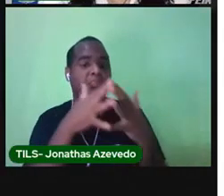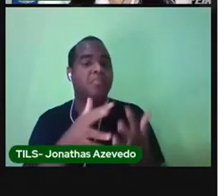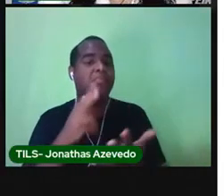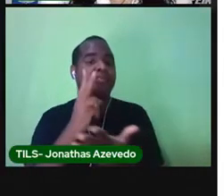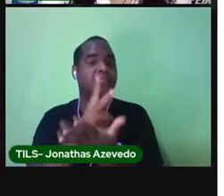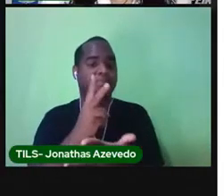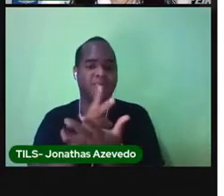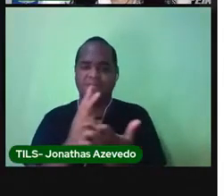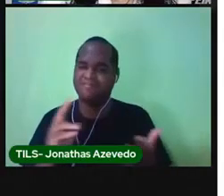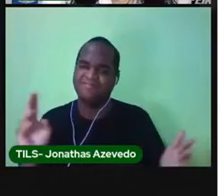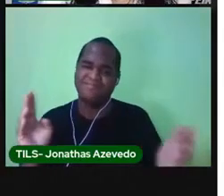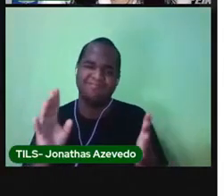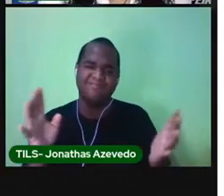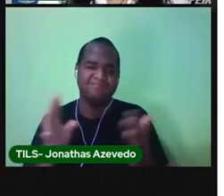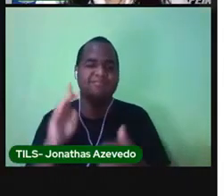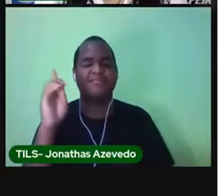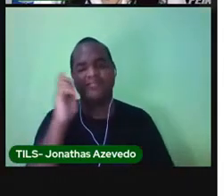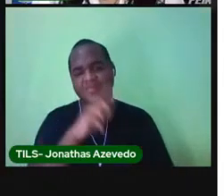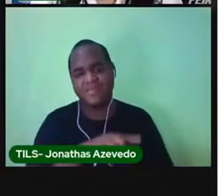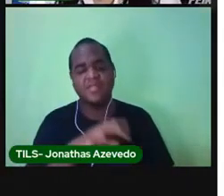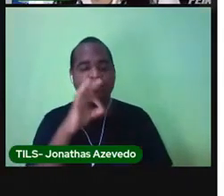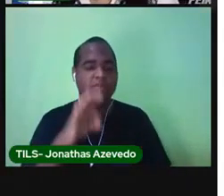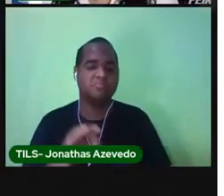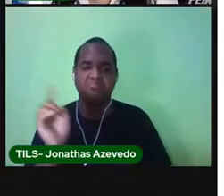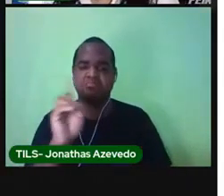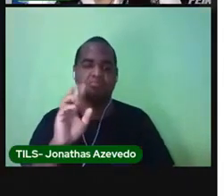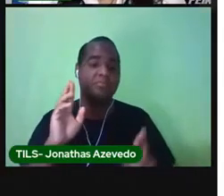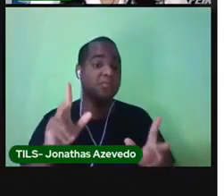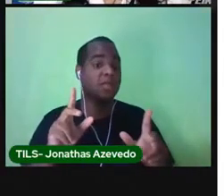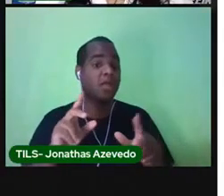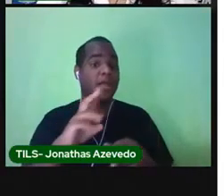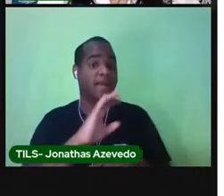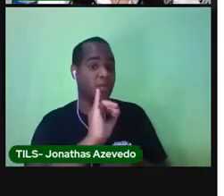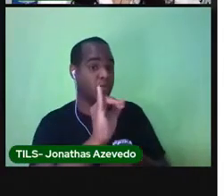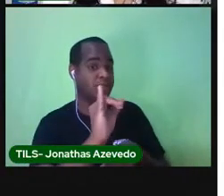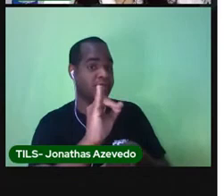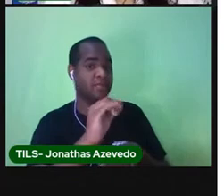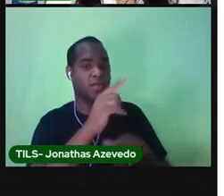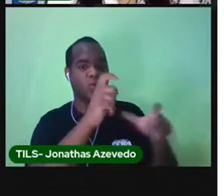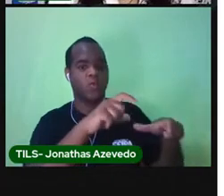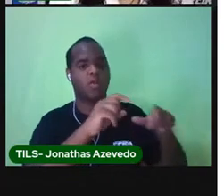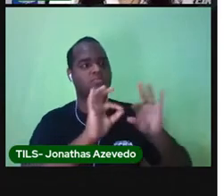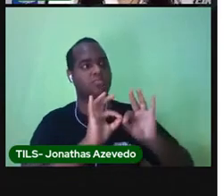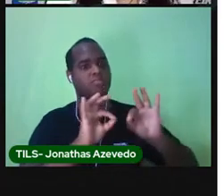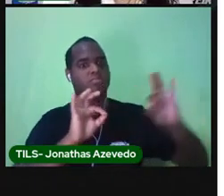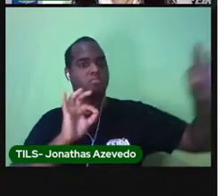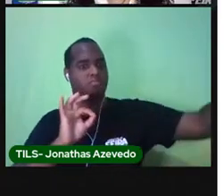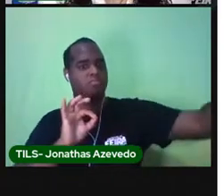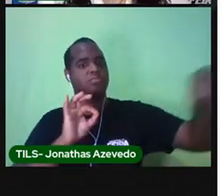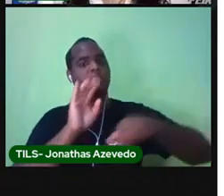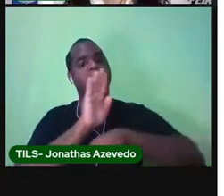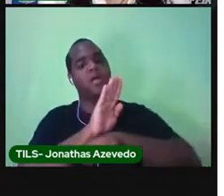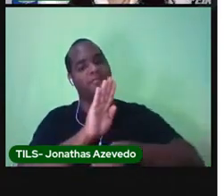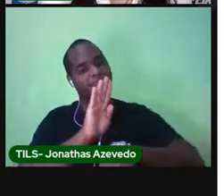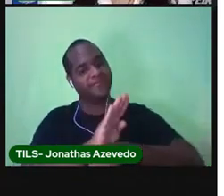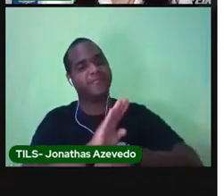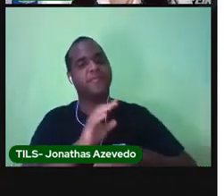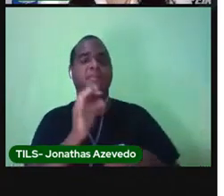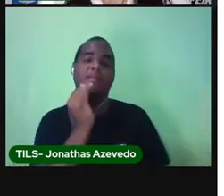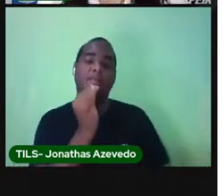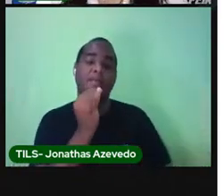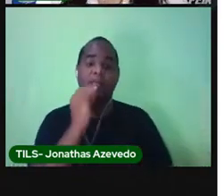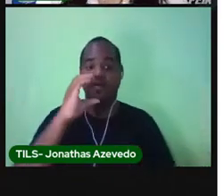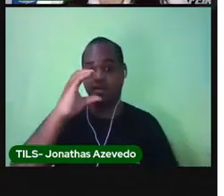certo. Aí, o que é que faz? Pega as indústrias e coloca num bairro bem afastado. Como é o